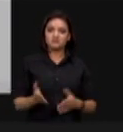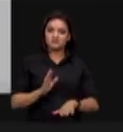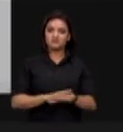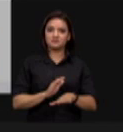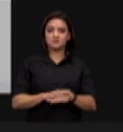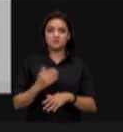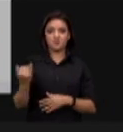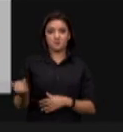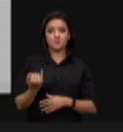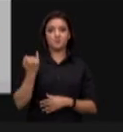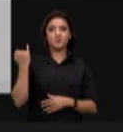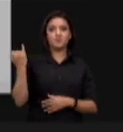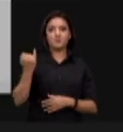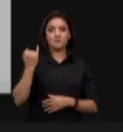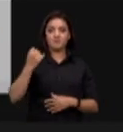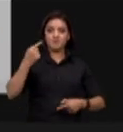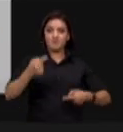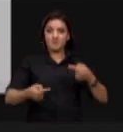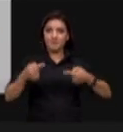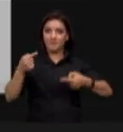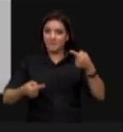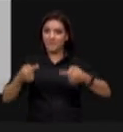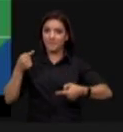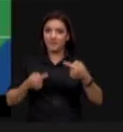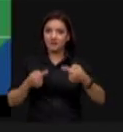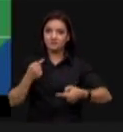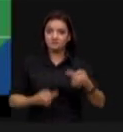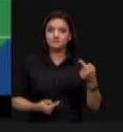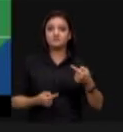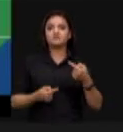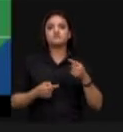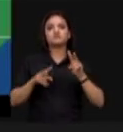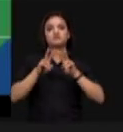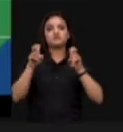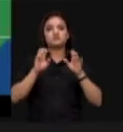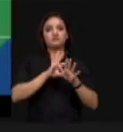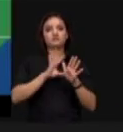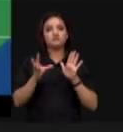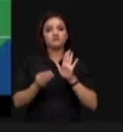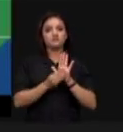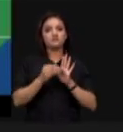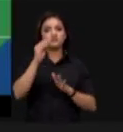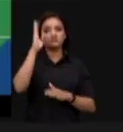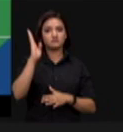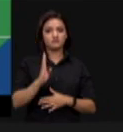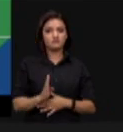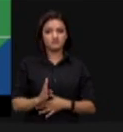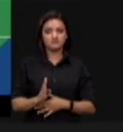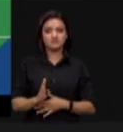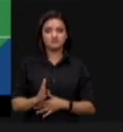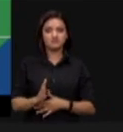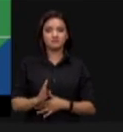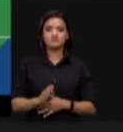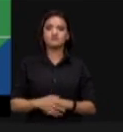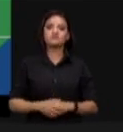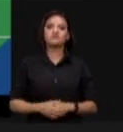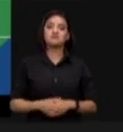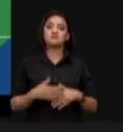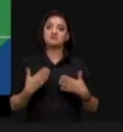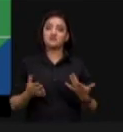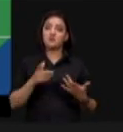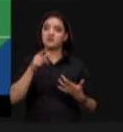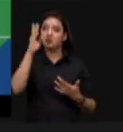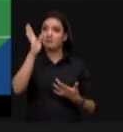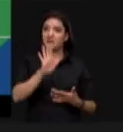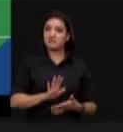importante desse debate importante da Amazônia brasileira e quando a gente fala da Amazônia brasileira nós estamos falando de Brasil